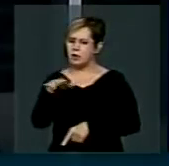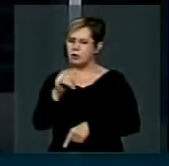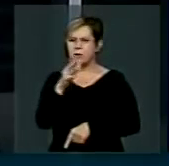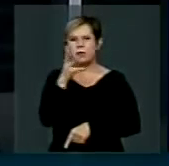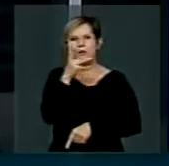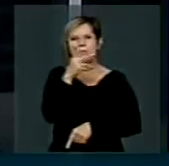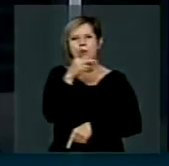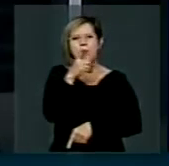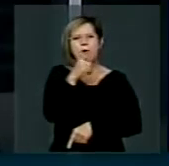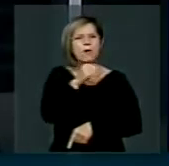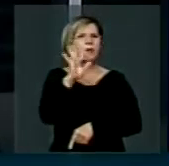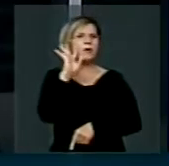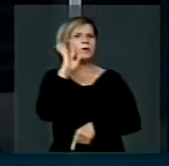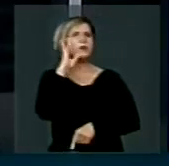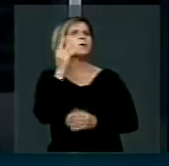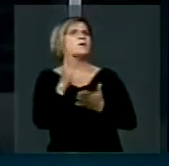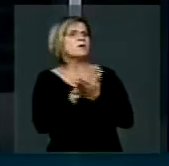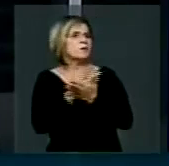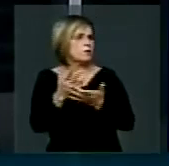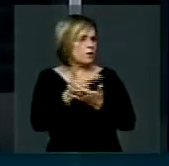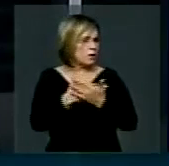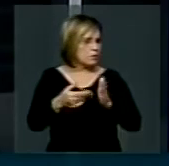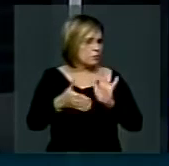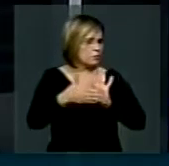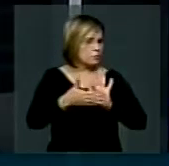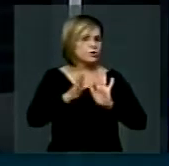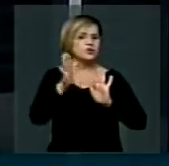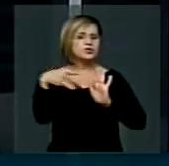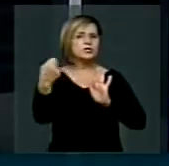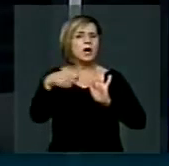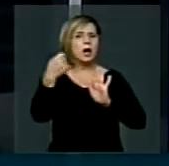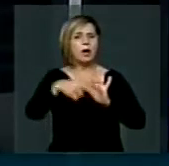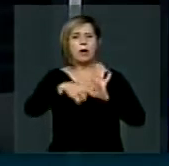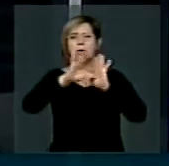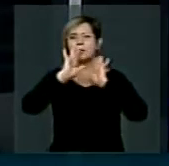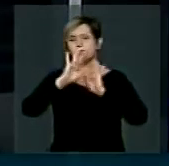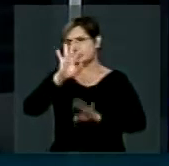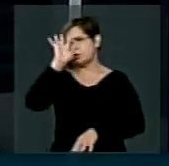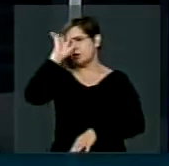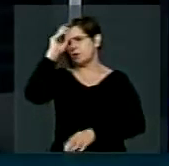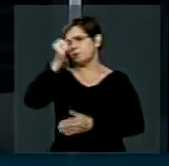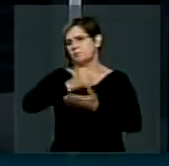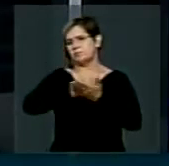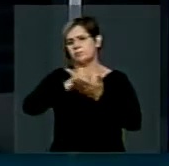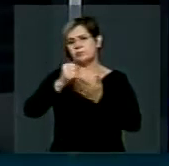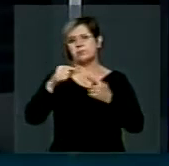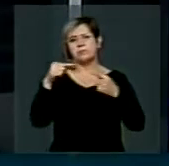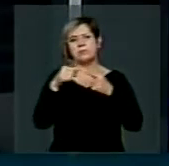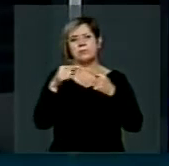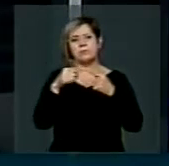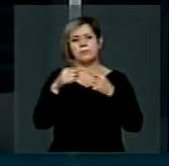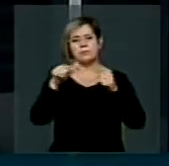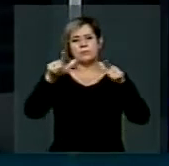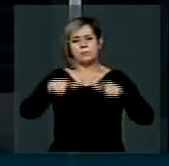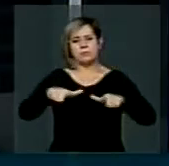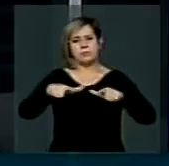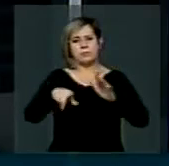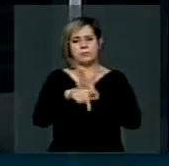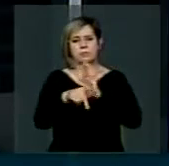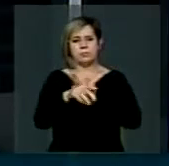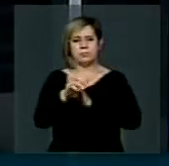algumas coisas que já deveriam ter sido definidas com relação aos prédios de assentamentos.